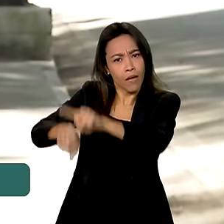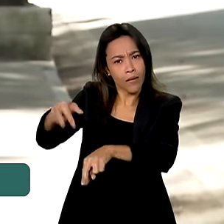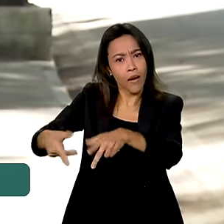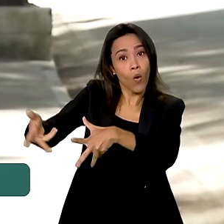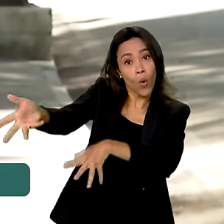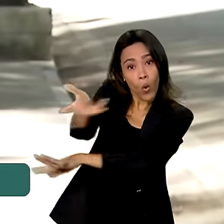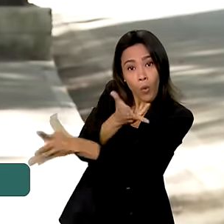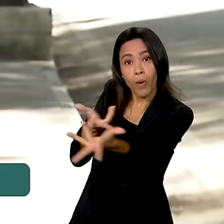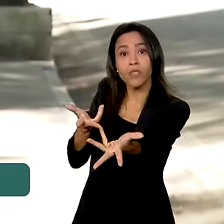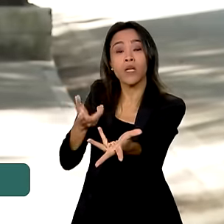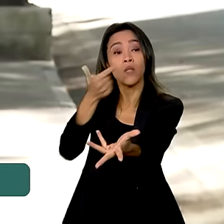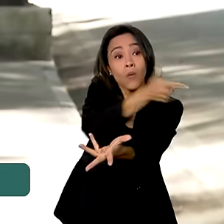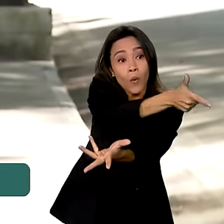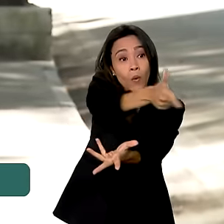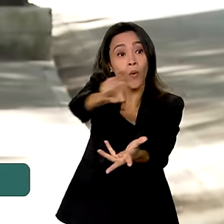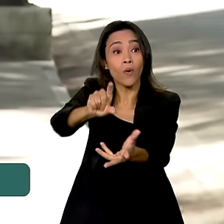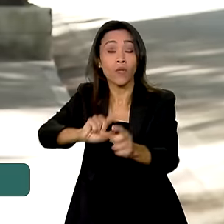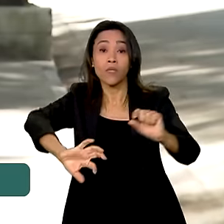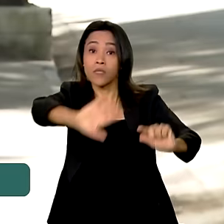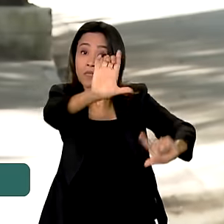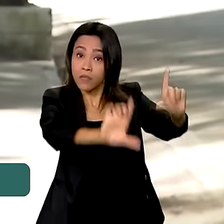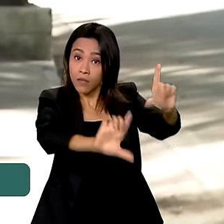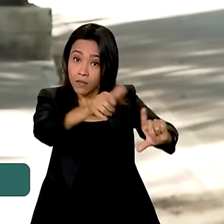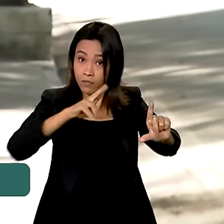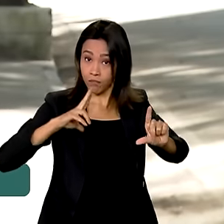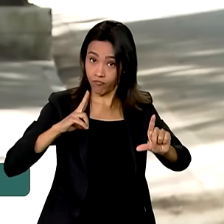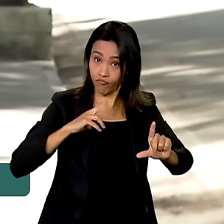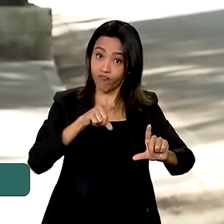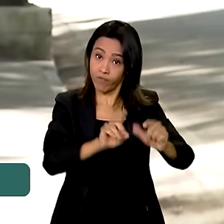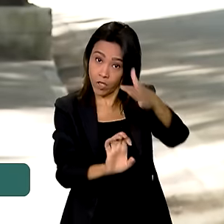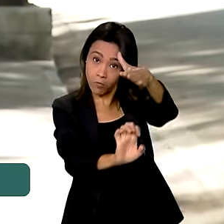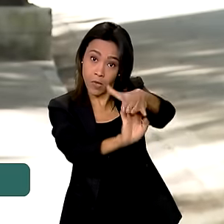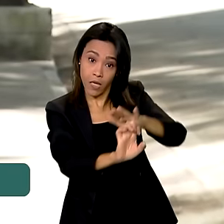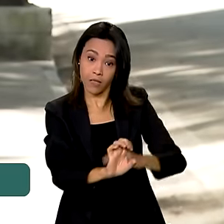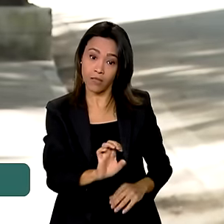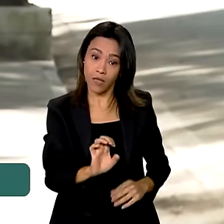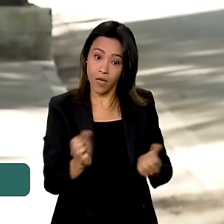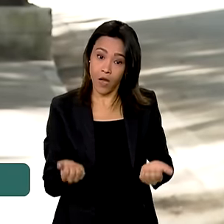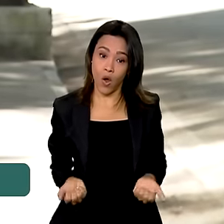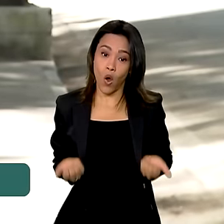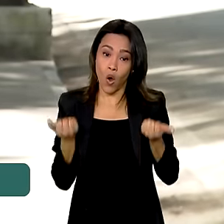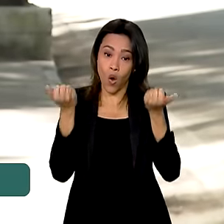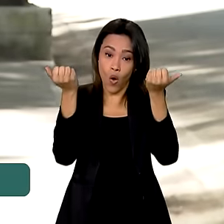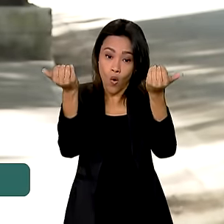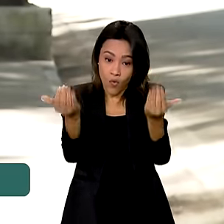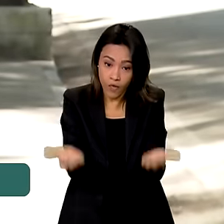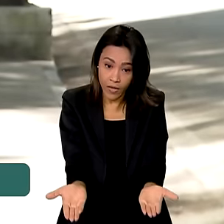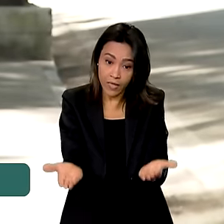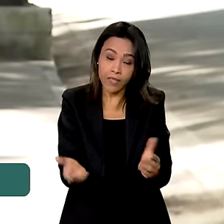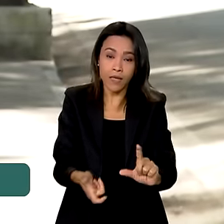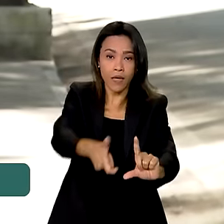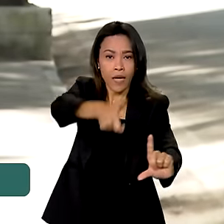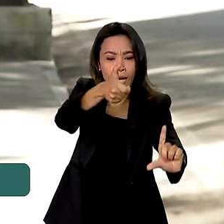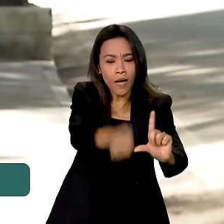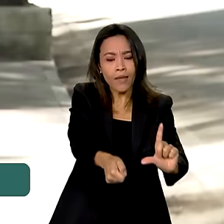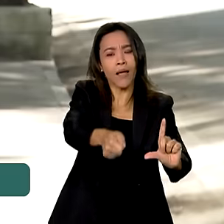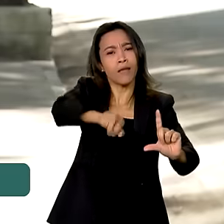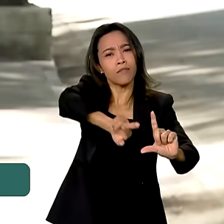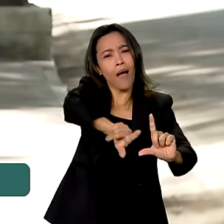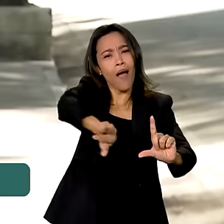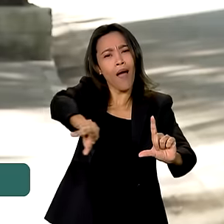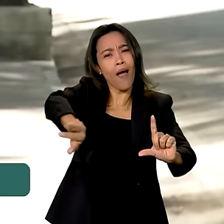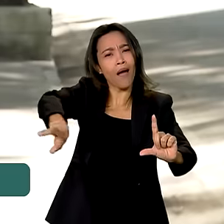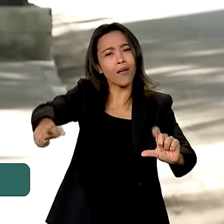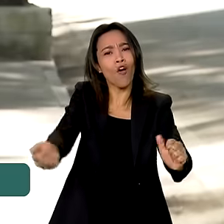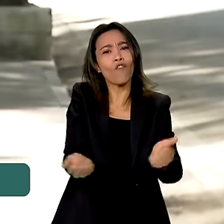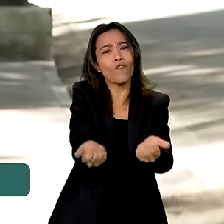privadas e assim aumentar a oferta de canais da TV aberta à população. Podem